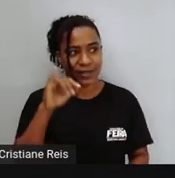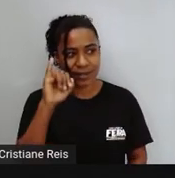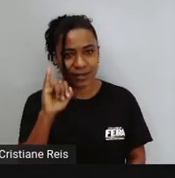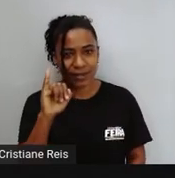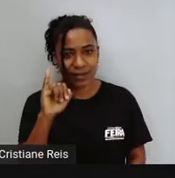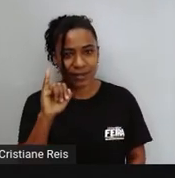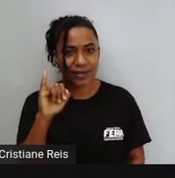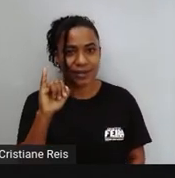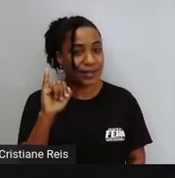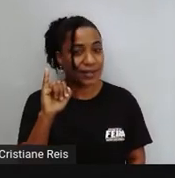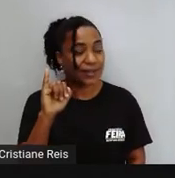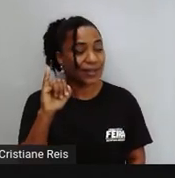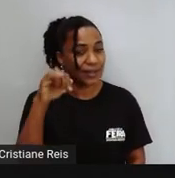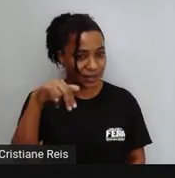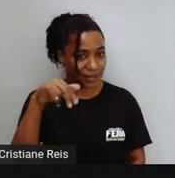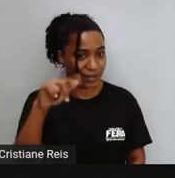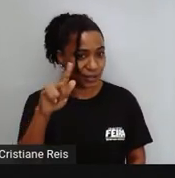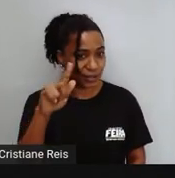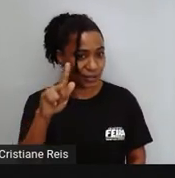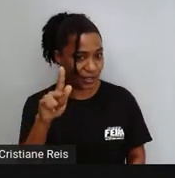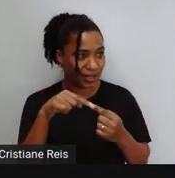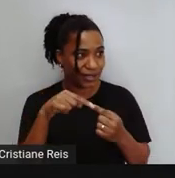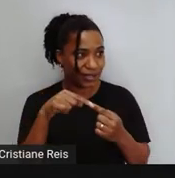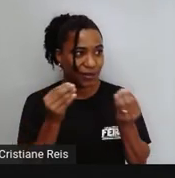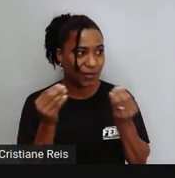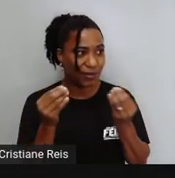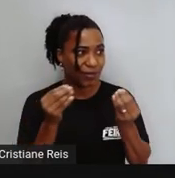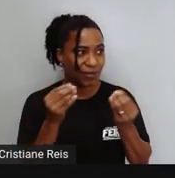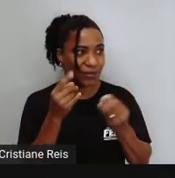Observem Developing